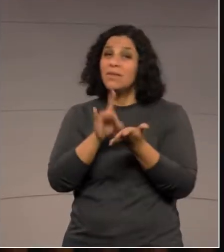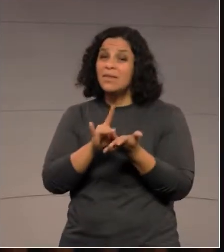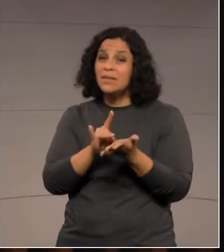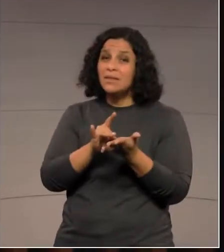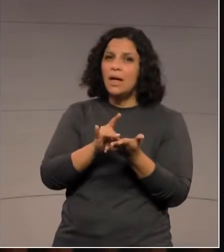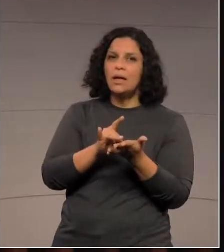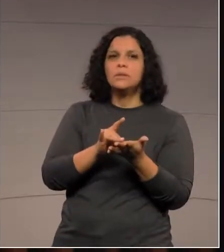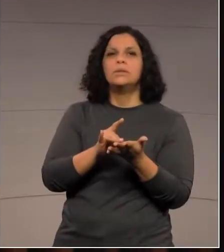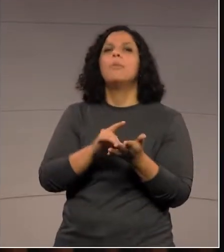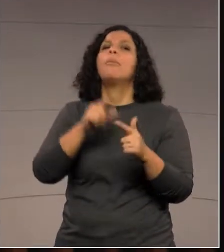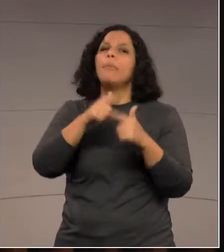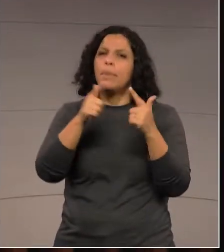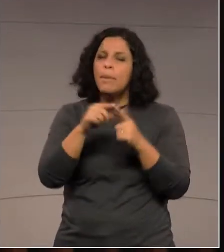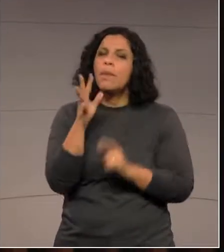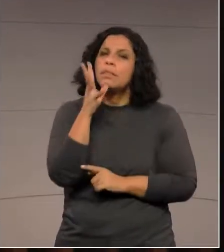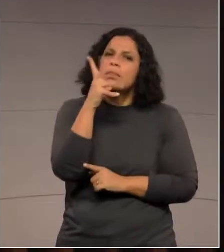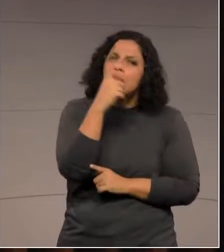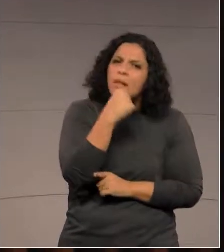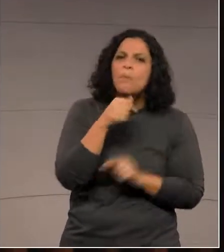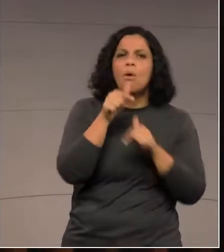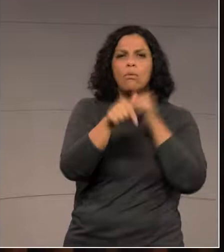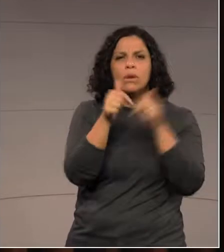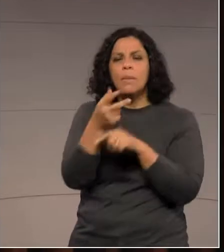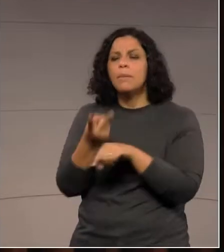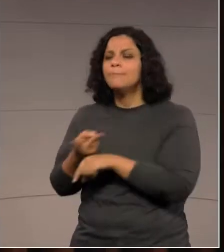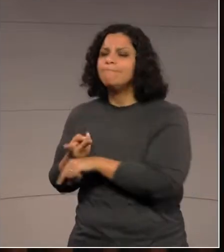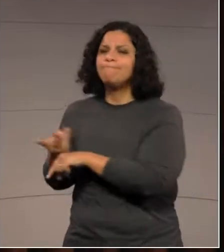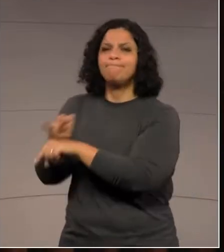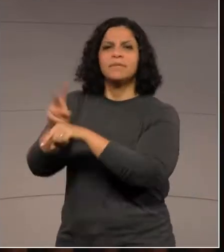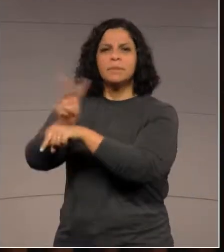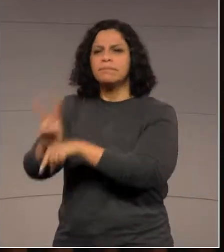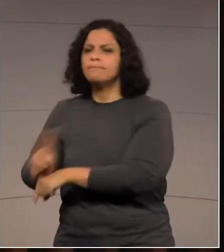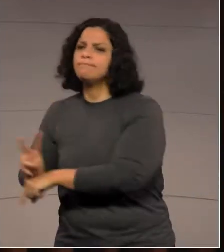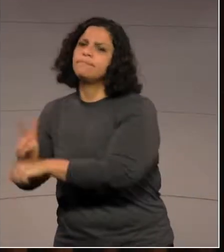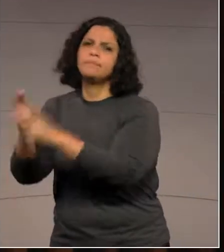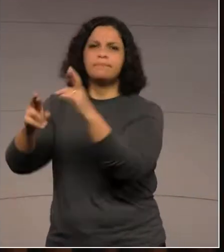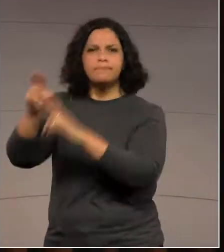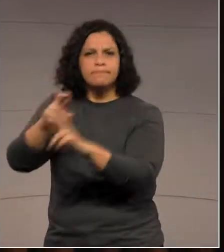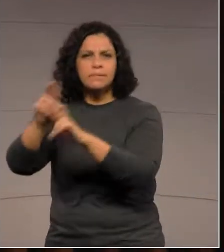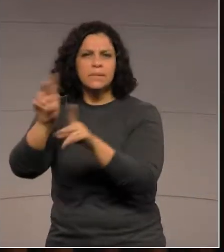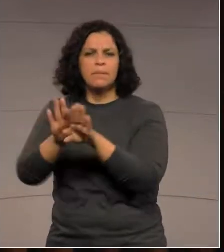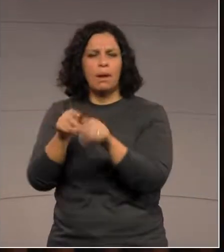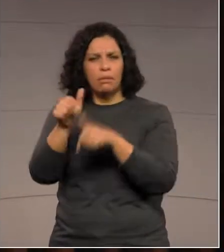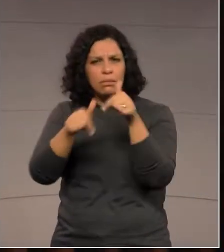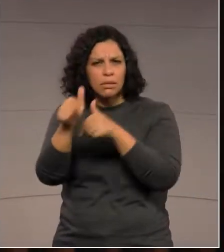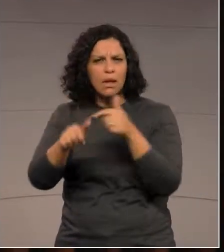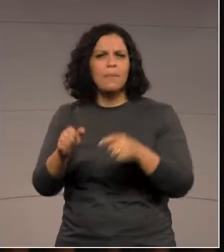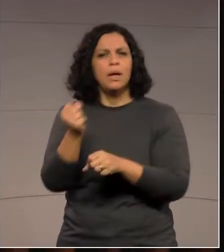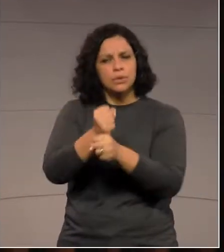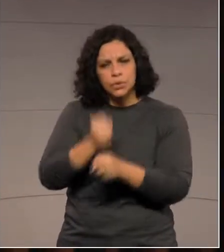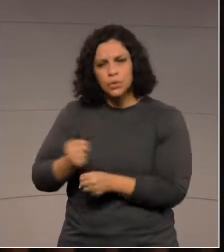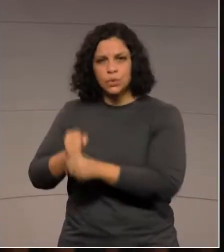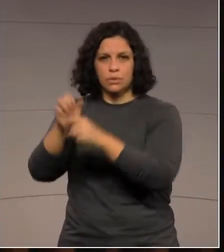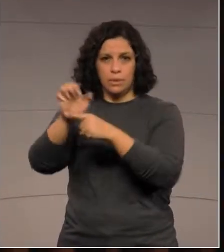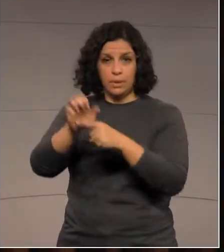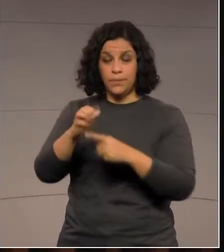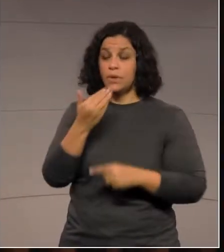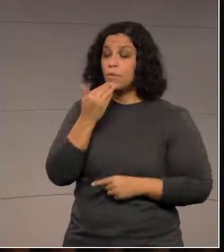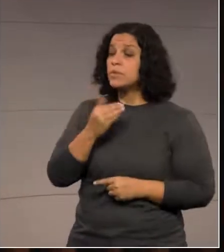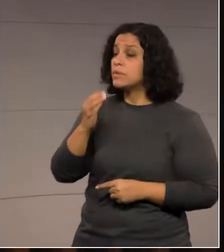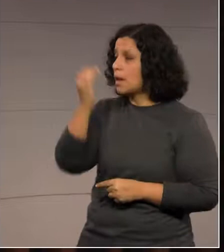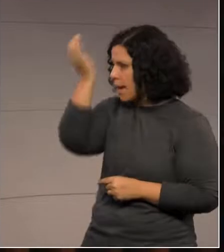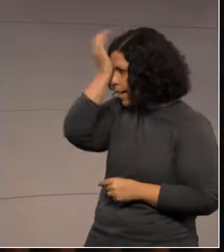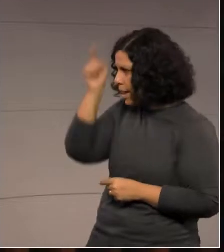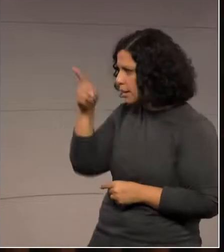transtorno, quem sabe, até uma demora no acompanhamento das obras. Eu faço esse questionamento ao nosso governo, deputado Roussin, através de um